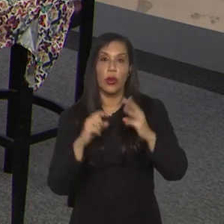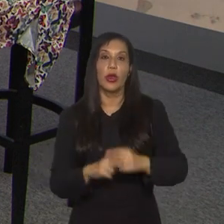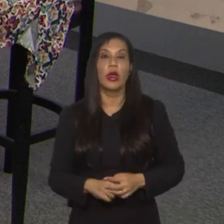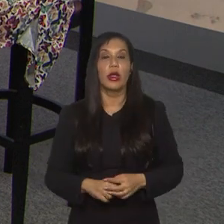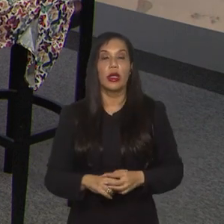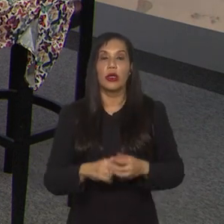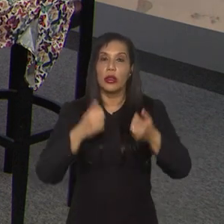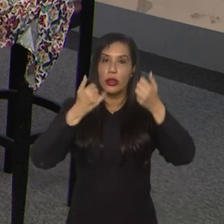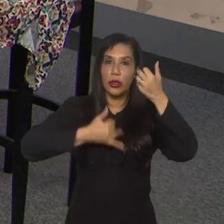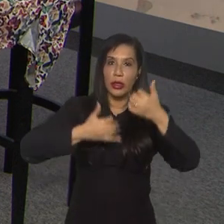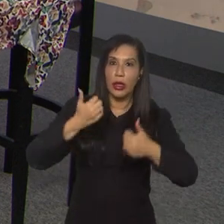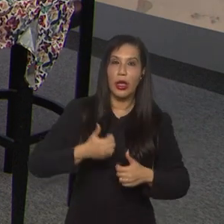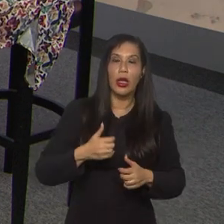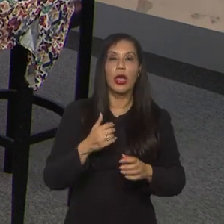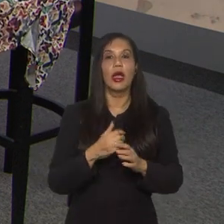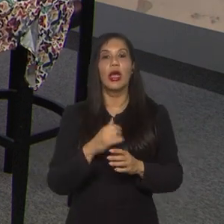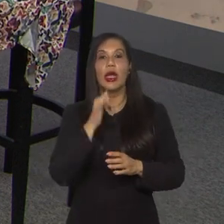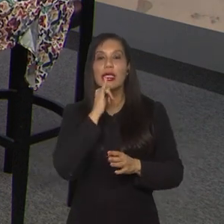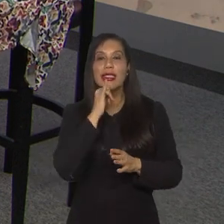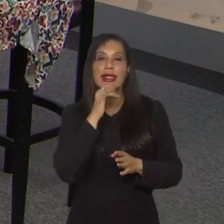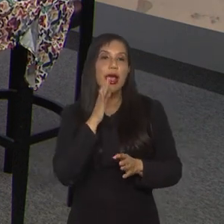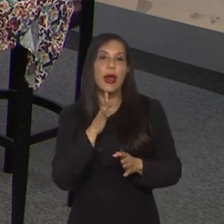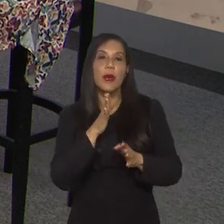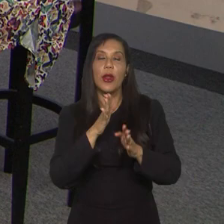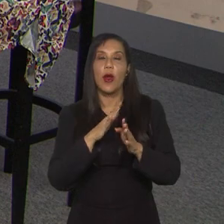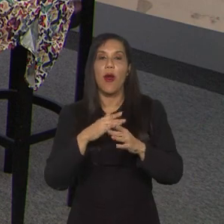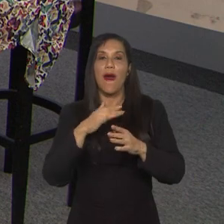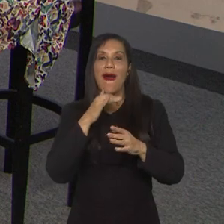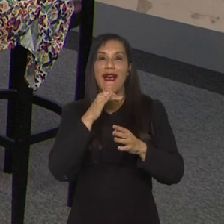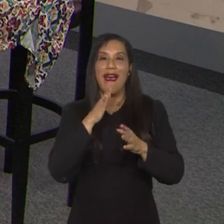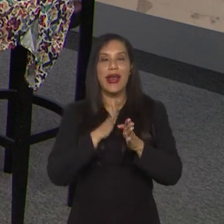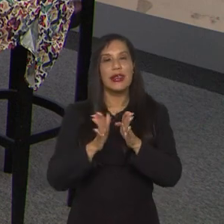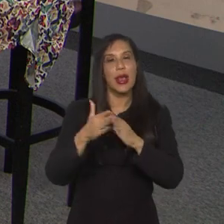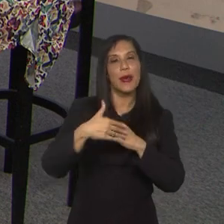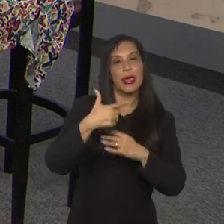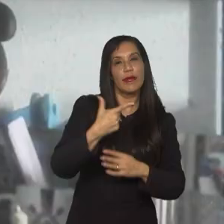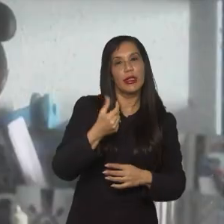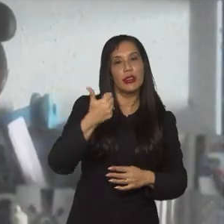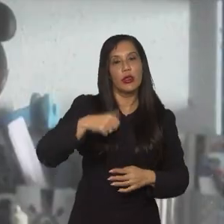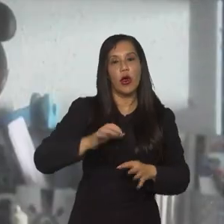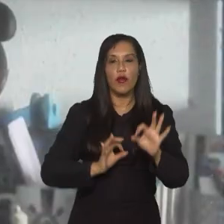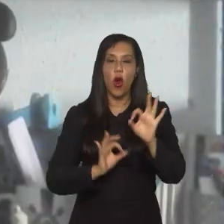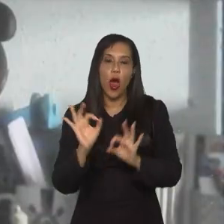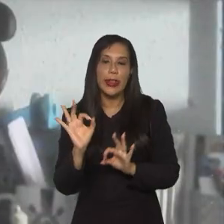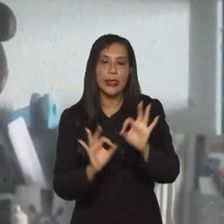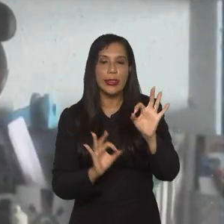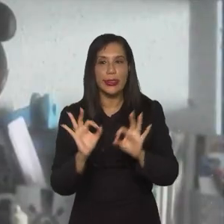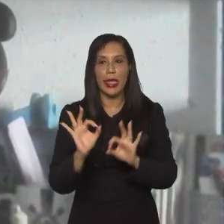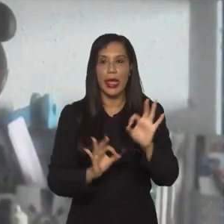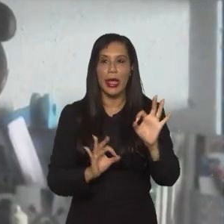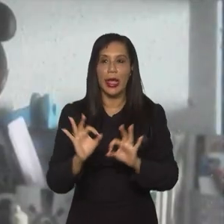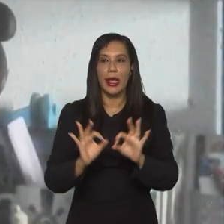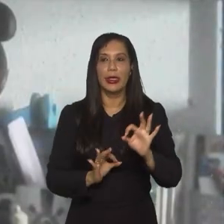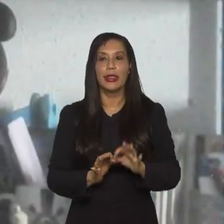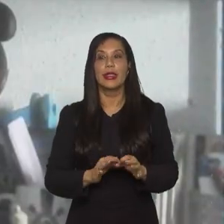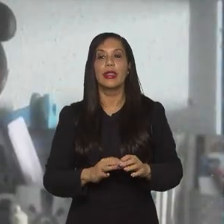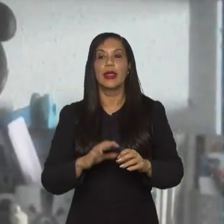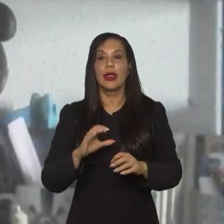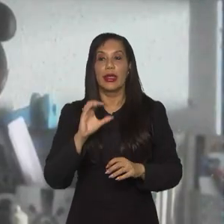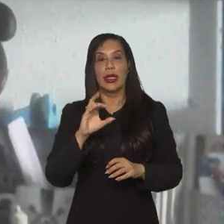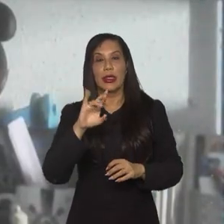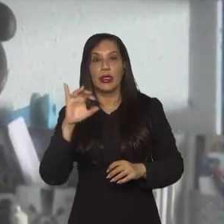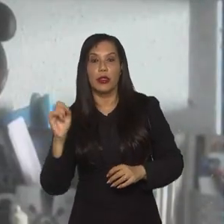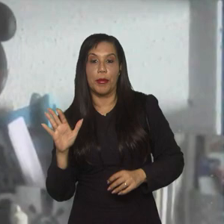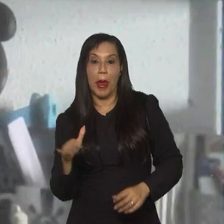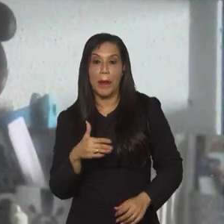o Lincoln vai lembrar, a Jamaica, já na 2019, ela estava organizadinha até, só que a gente estava com a Cristiane embalada,